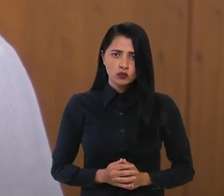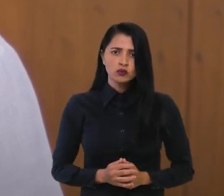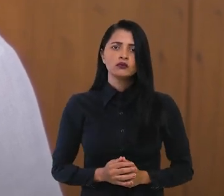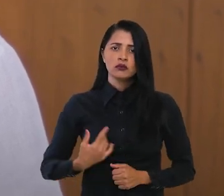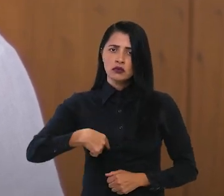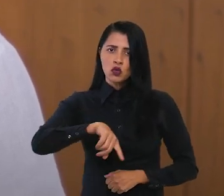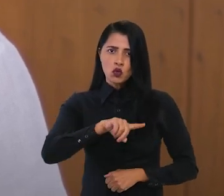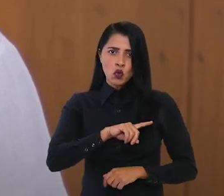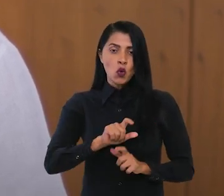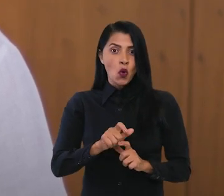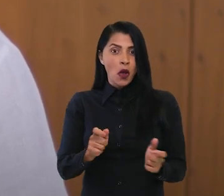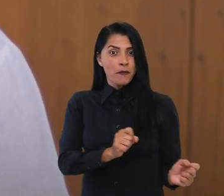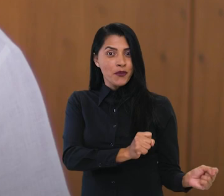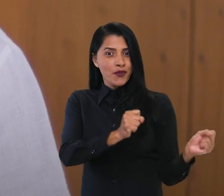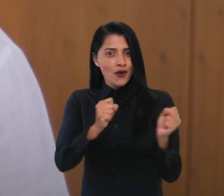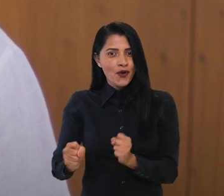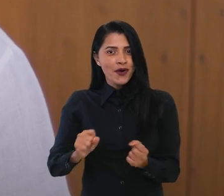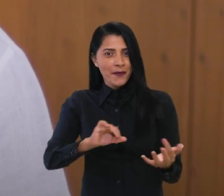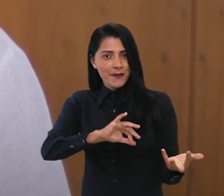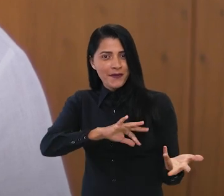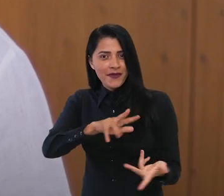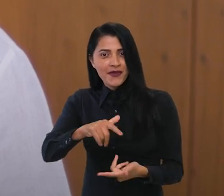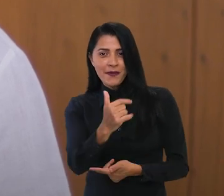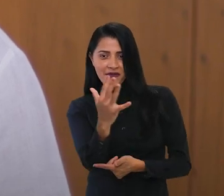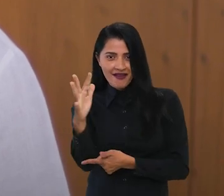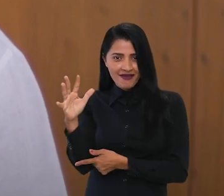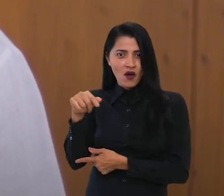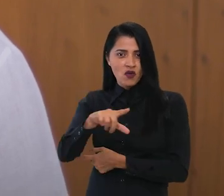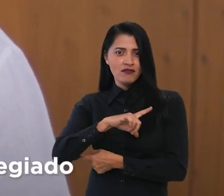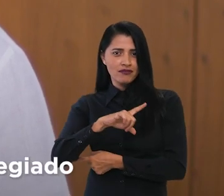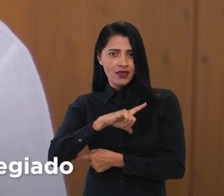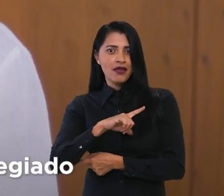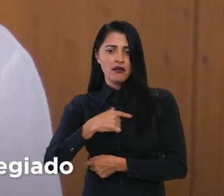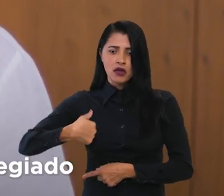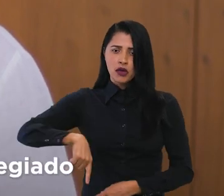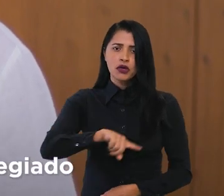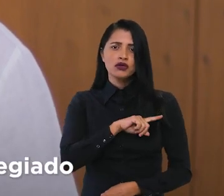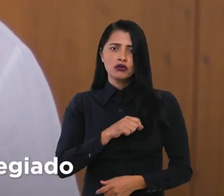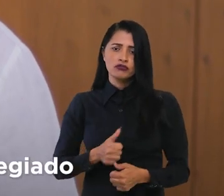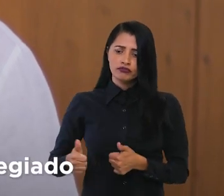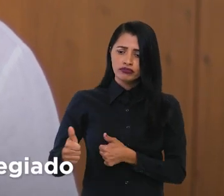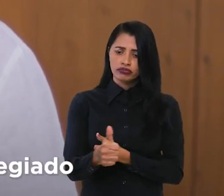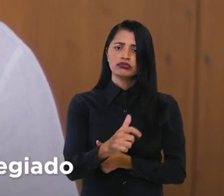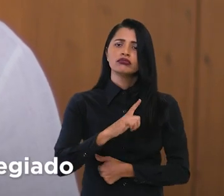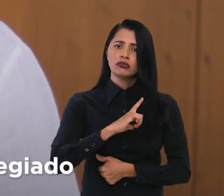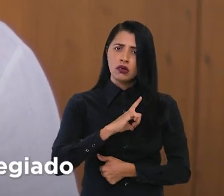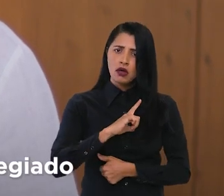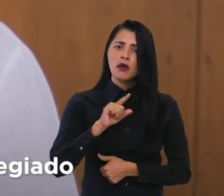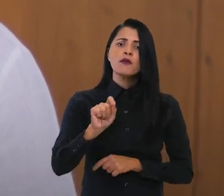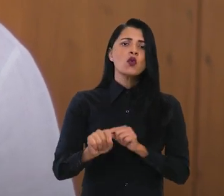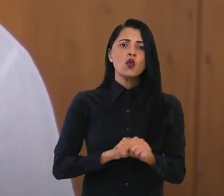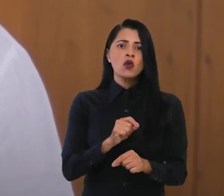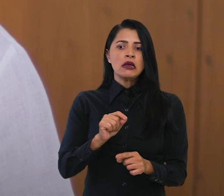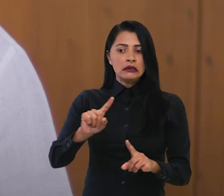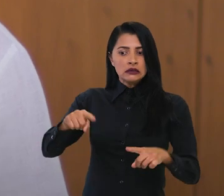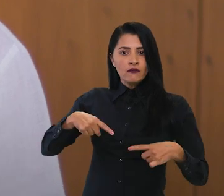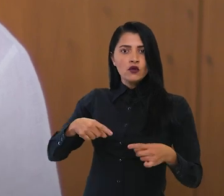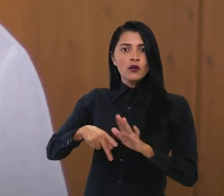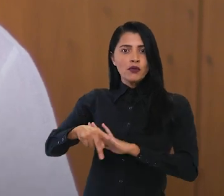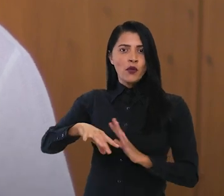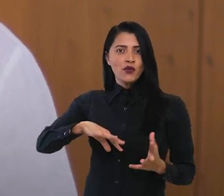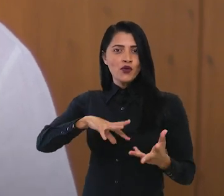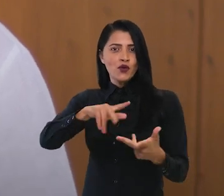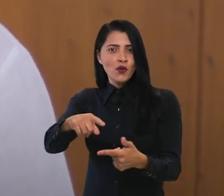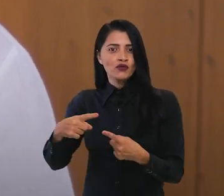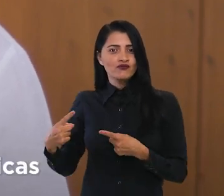toda a população. Somos a maior potência ambiental do planeta, o que nos coloca em um lugar privilegiado para o